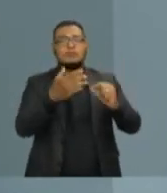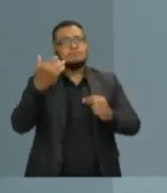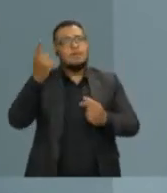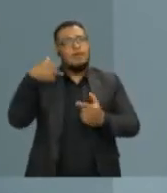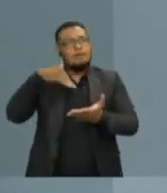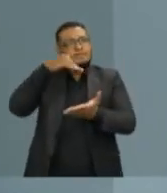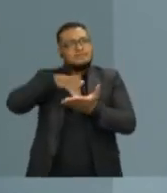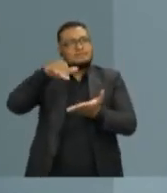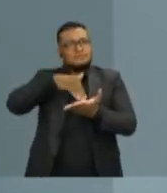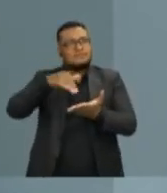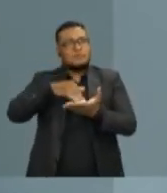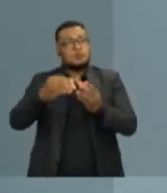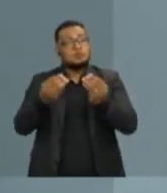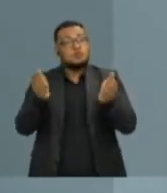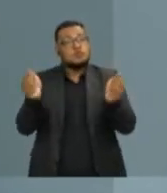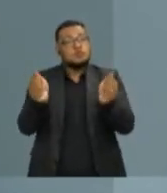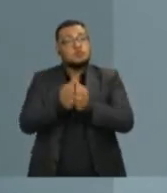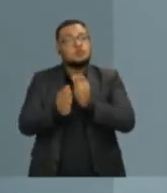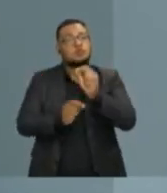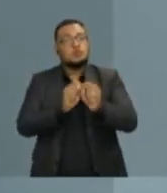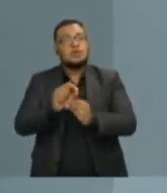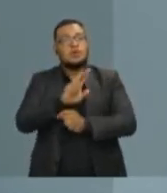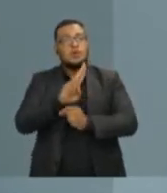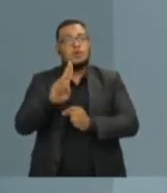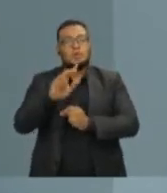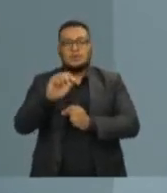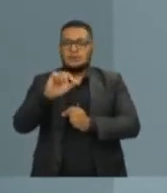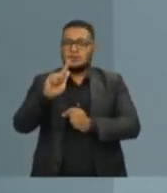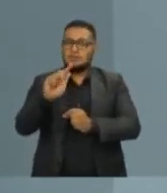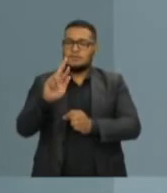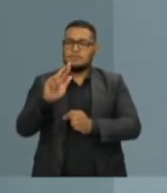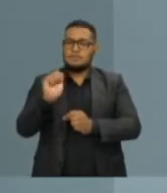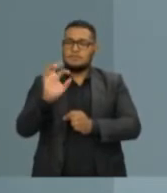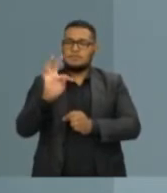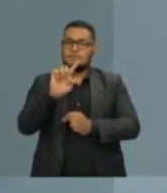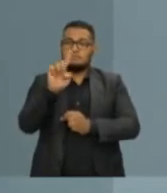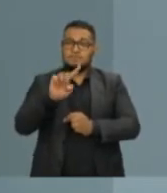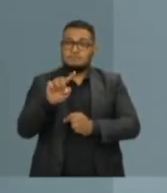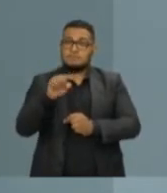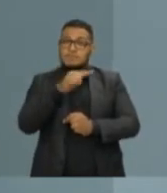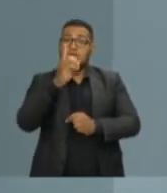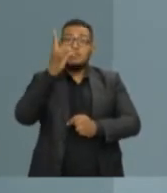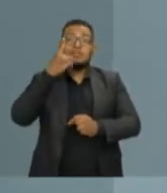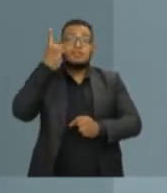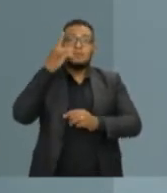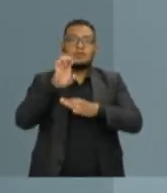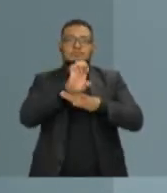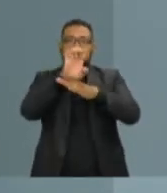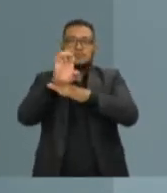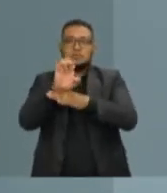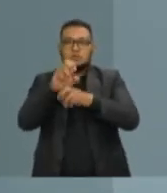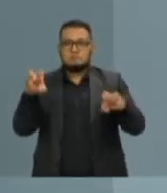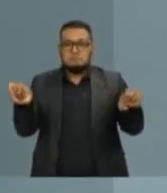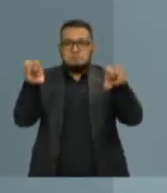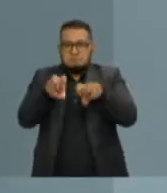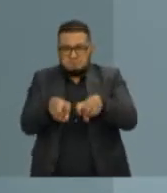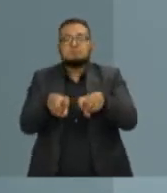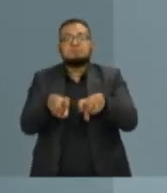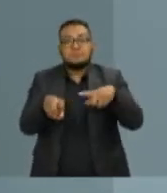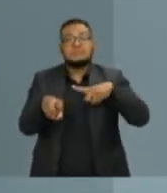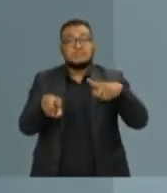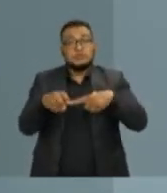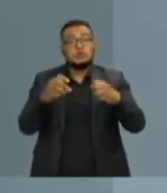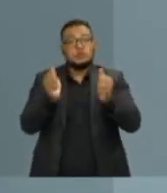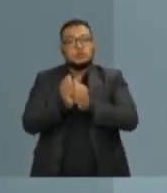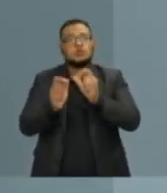mesa diretora junto com José Carlos Grátis. Ele era deputado estadual, dividia a bancada com José Carlos Grátis e foi